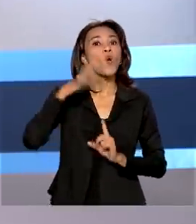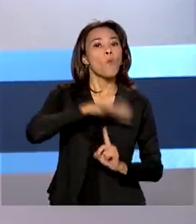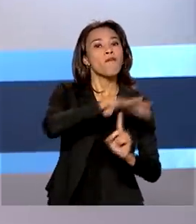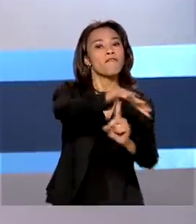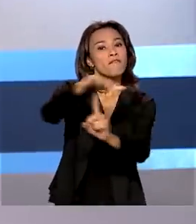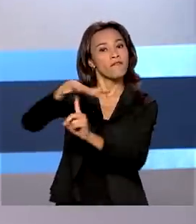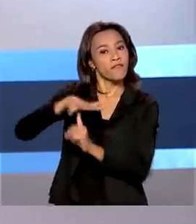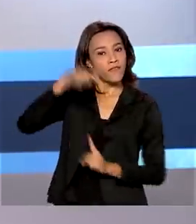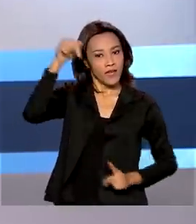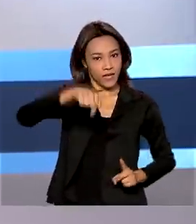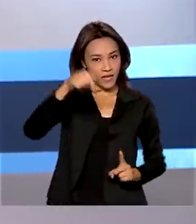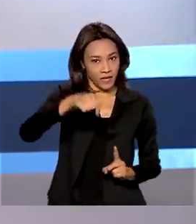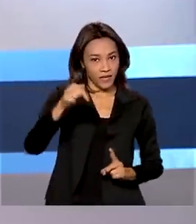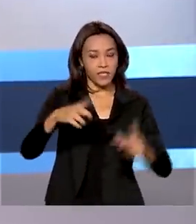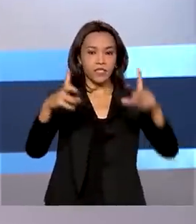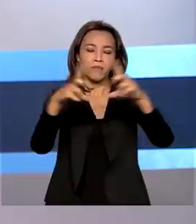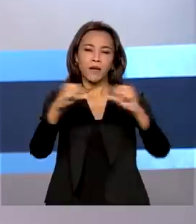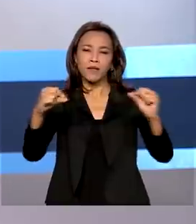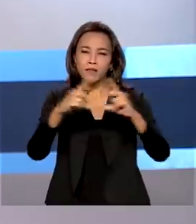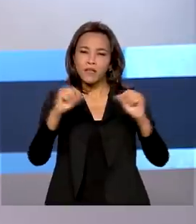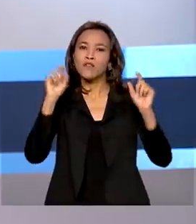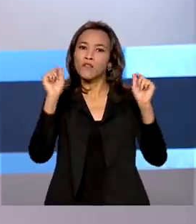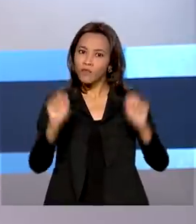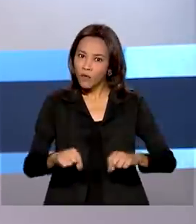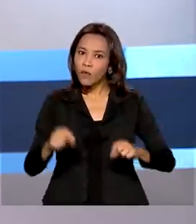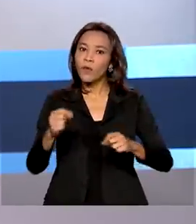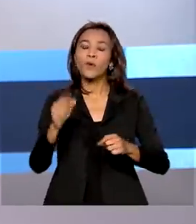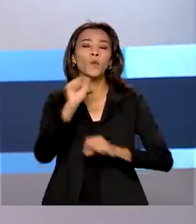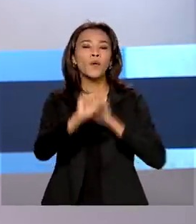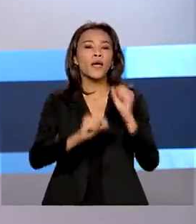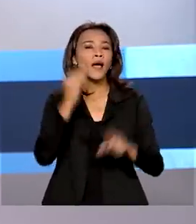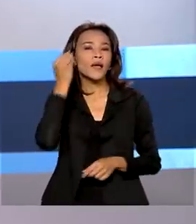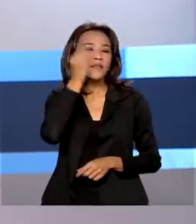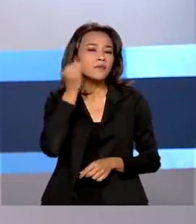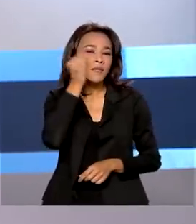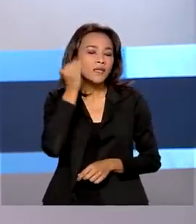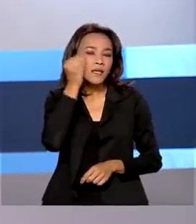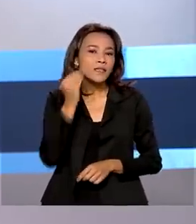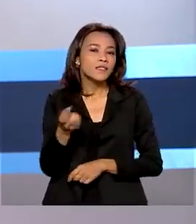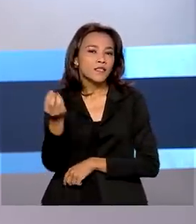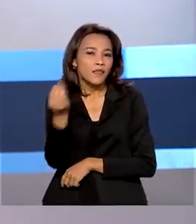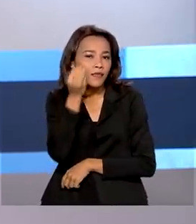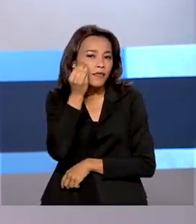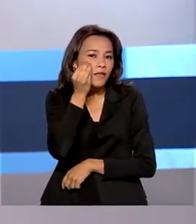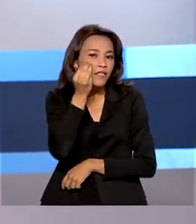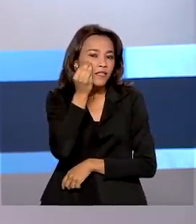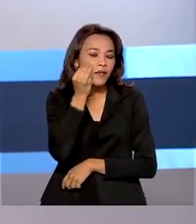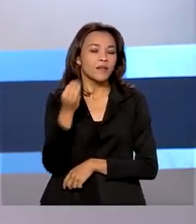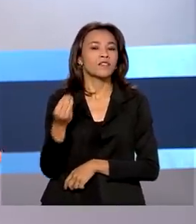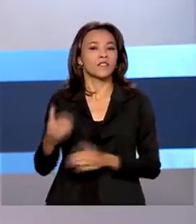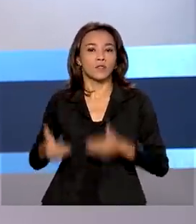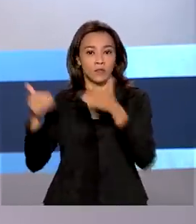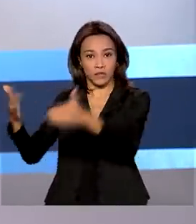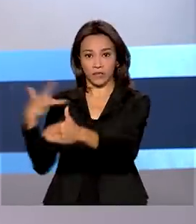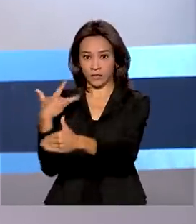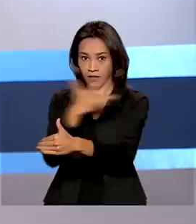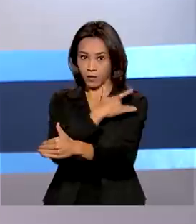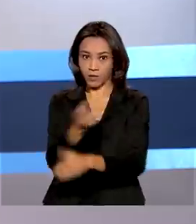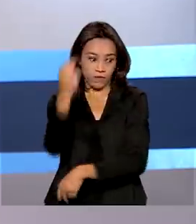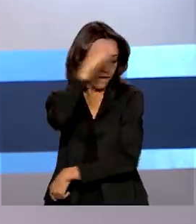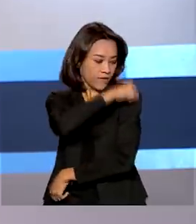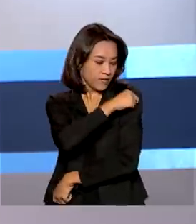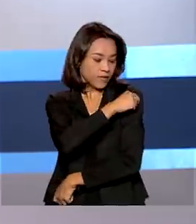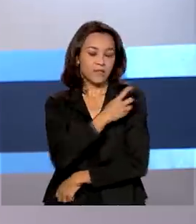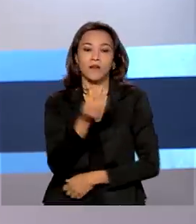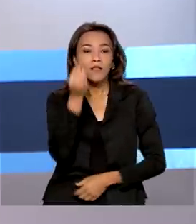de Brasília foi o cenário para o projeto piloto do Plano Nacional de Testagem do Ministério da Saúde. Aliada à vacinação, a